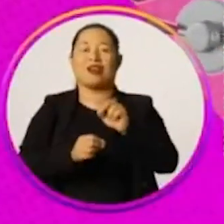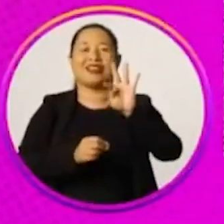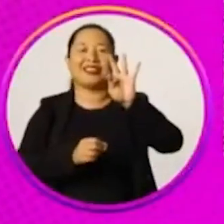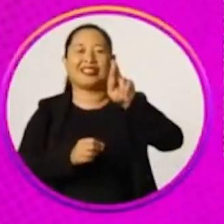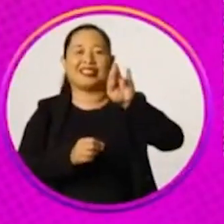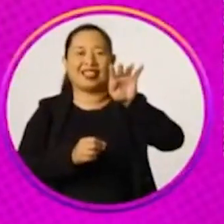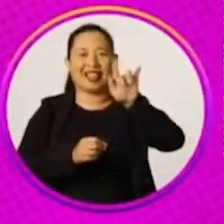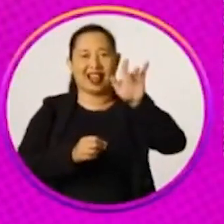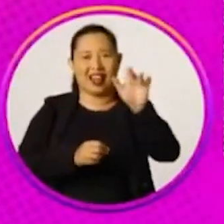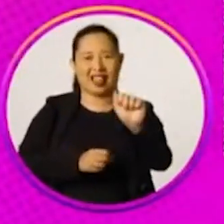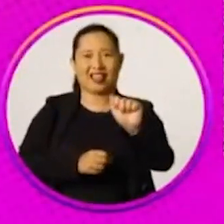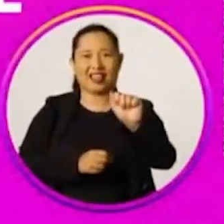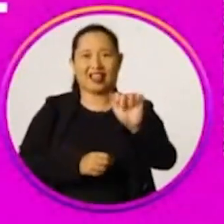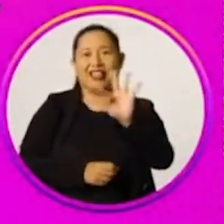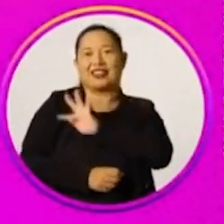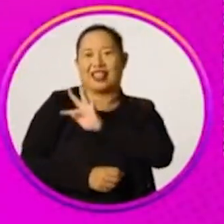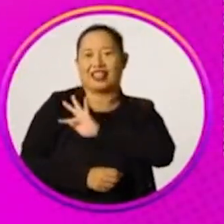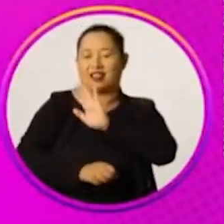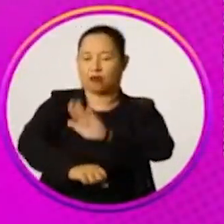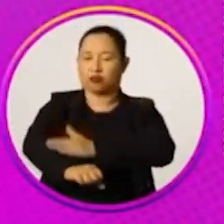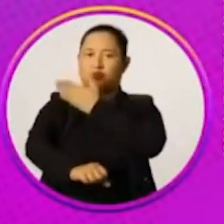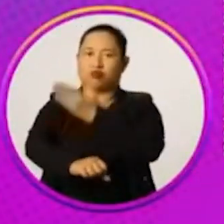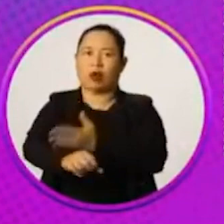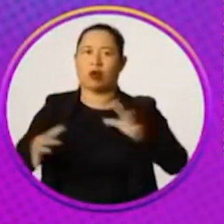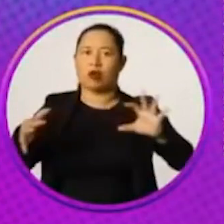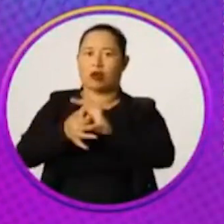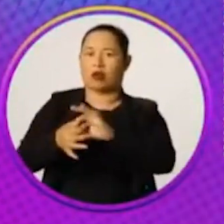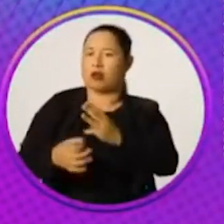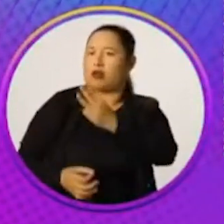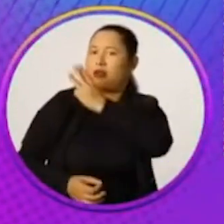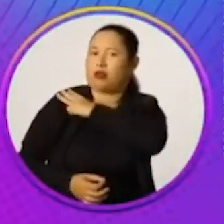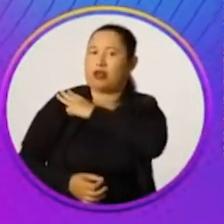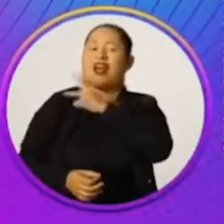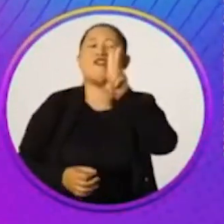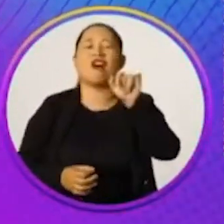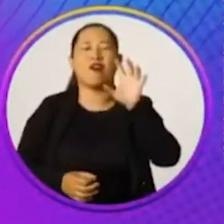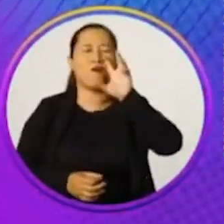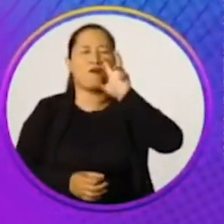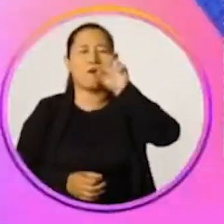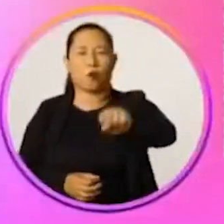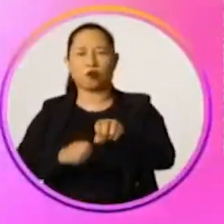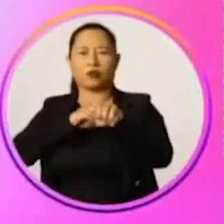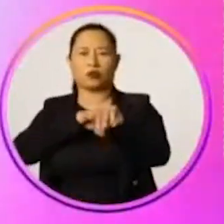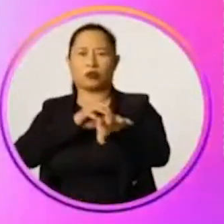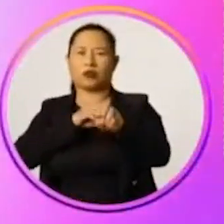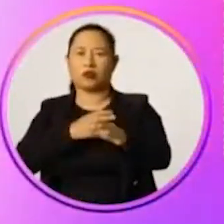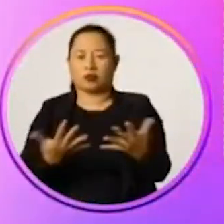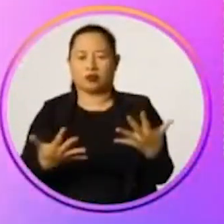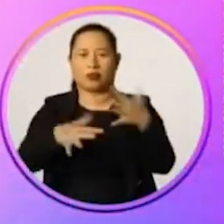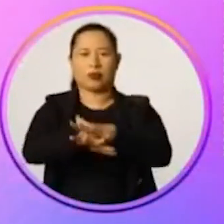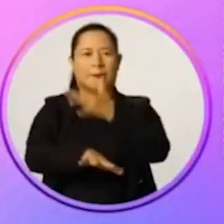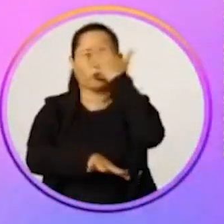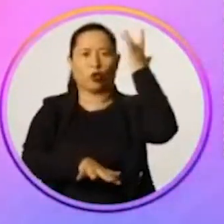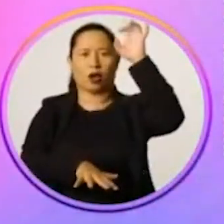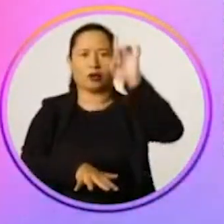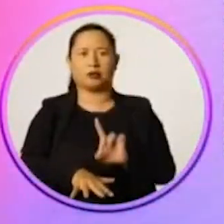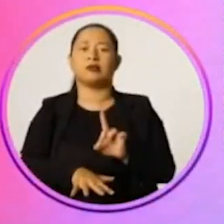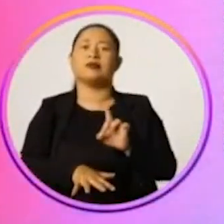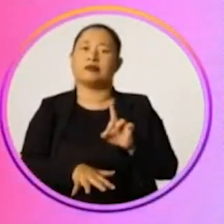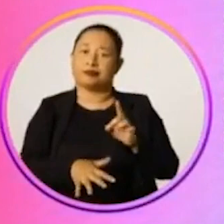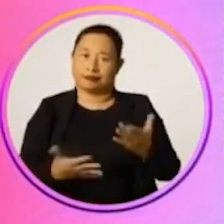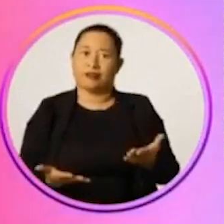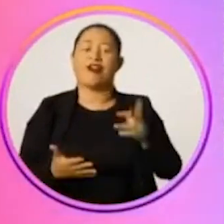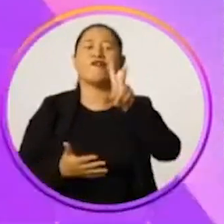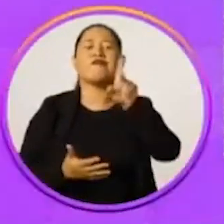Vai criar o Trilha Tech. Educação profissional integrada ao ensino médio. Vai fortalecer a educação inclusiva de